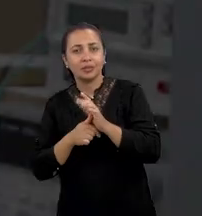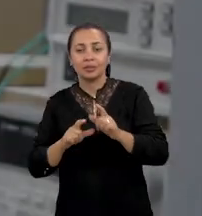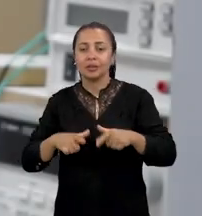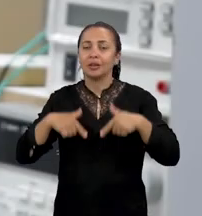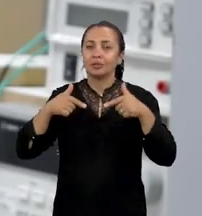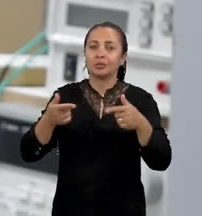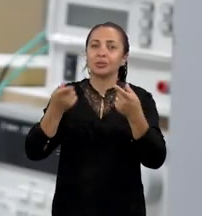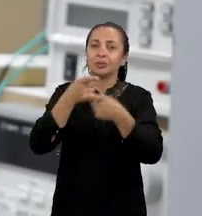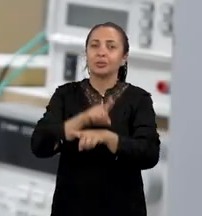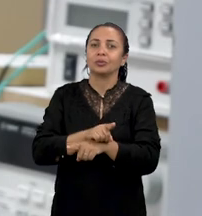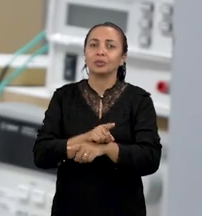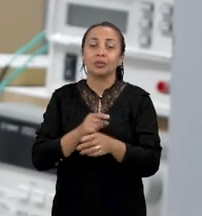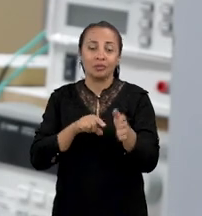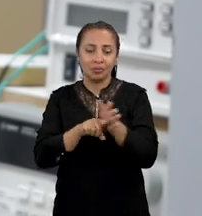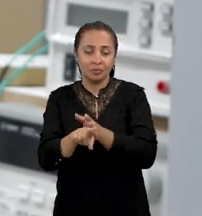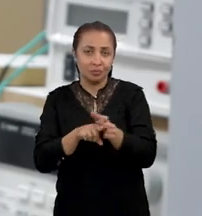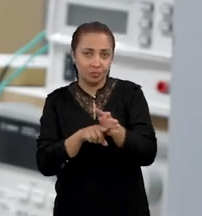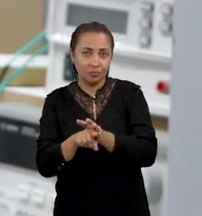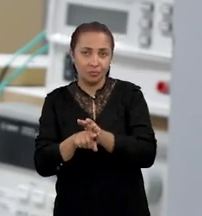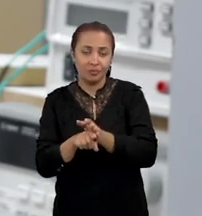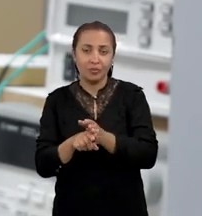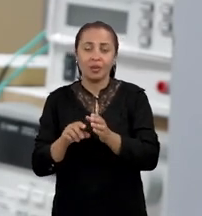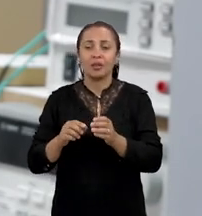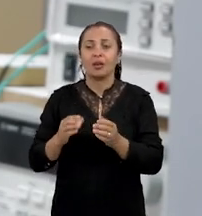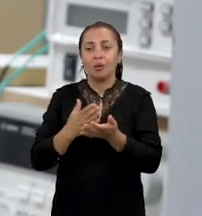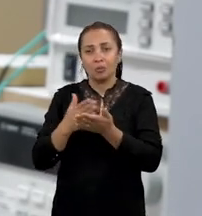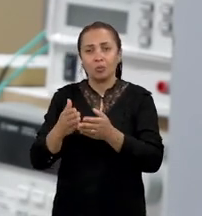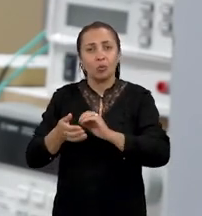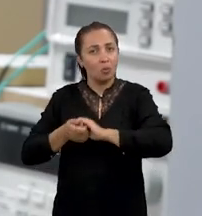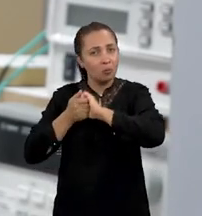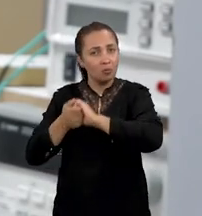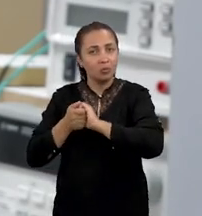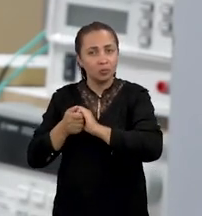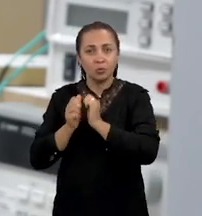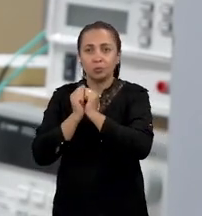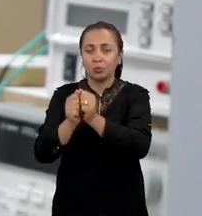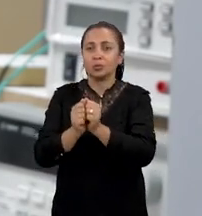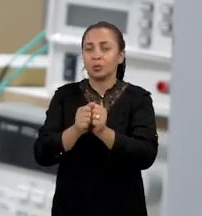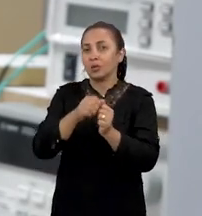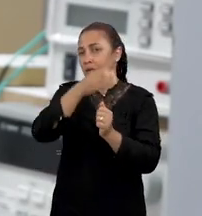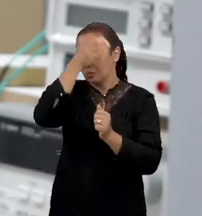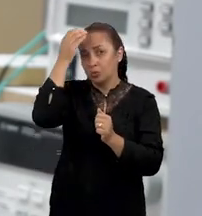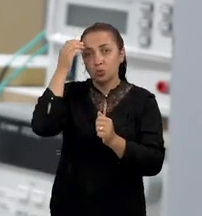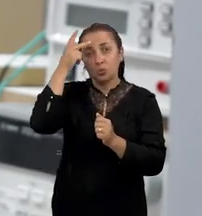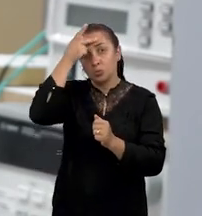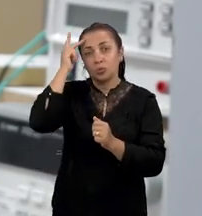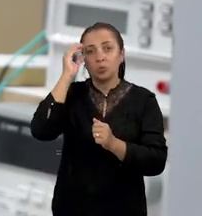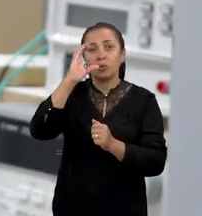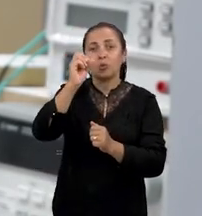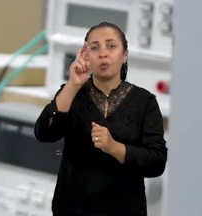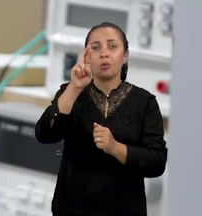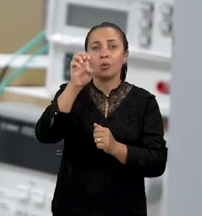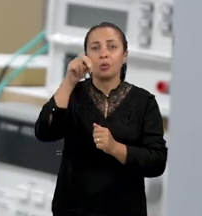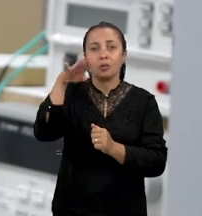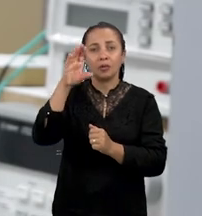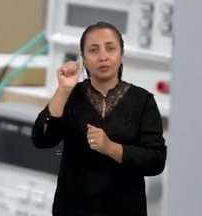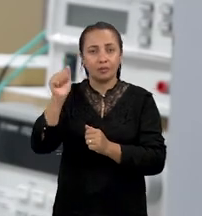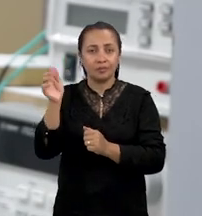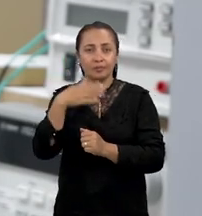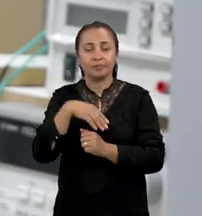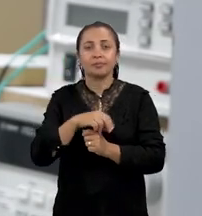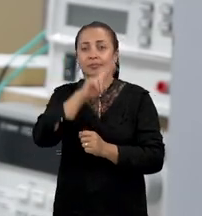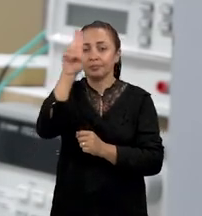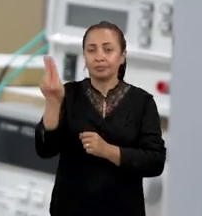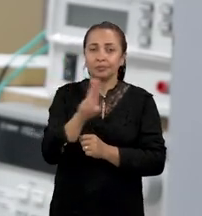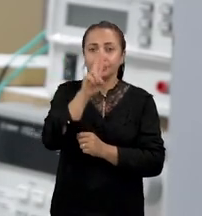combate. A pesquisa, ela começou com a parceria, com a minha parceria com o pessoal da Coreia, da Universidade de Sejong, KAM Muhammad,